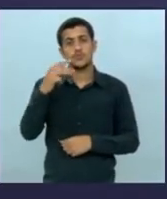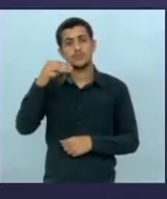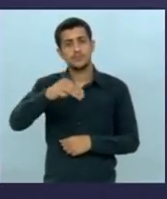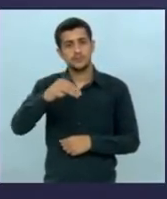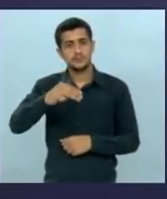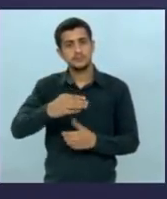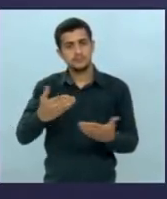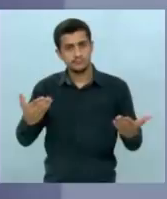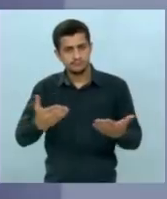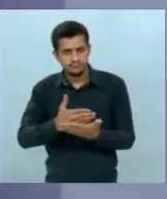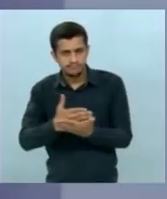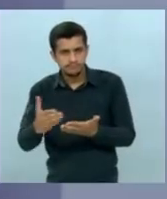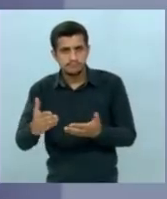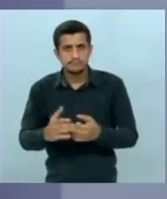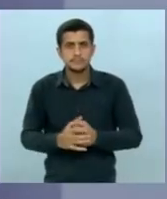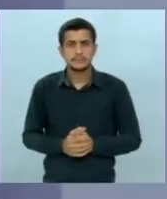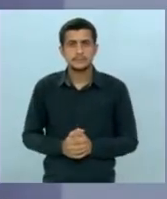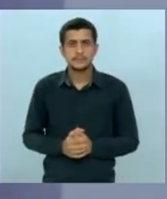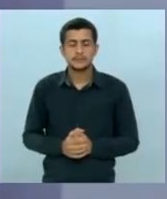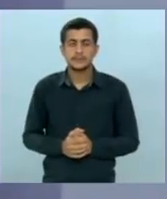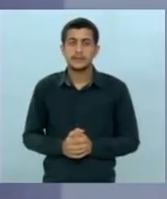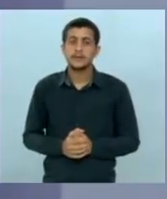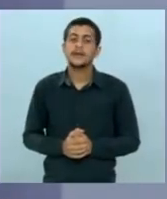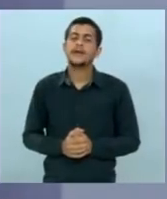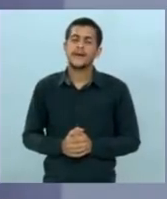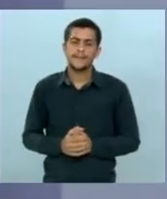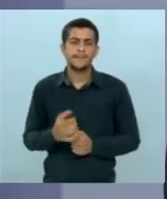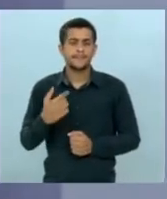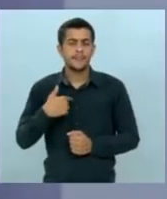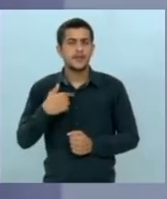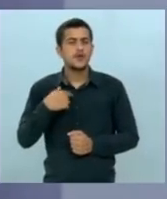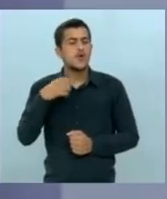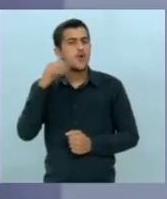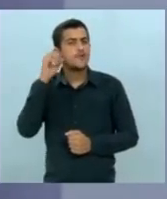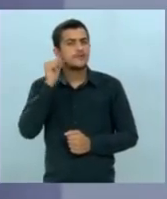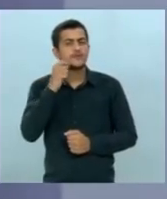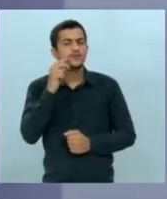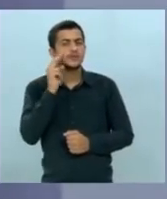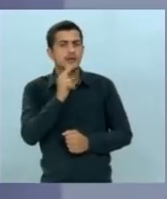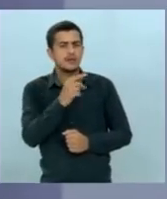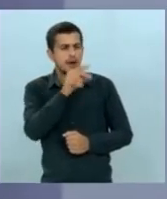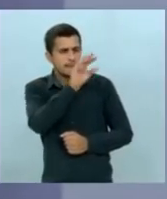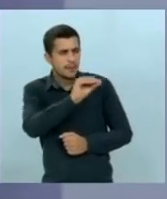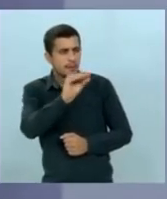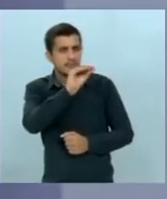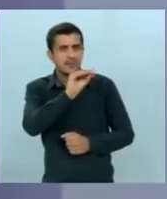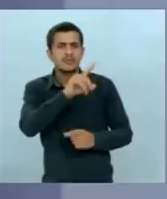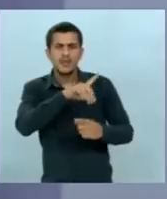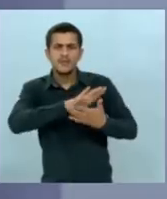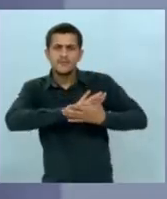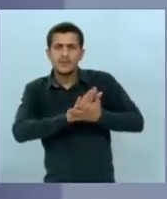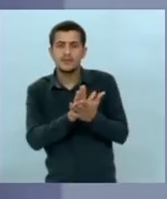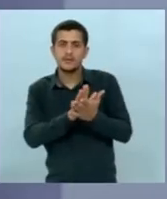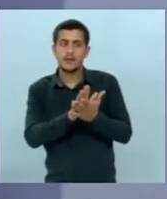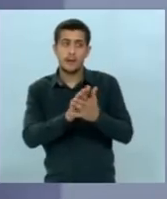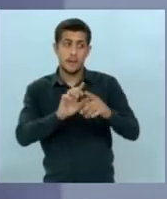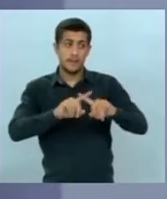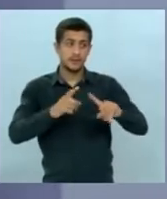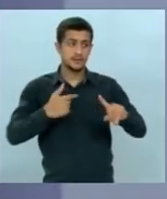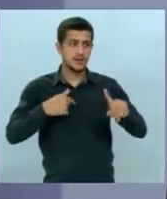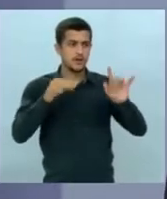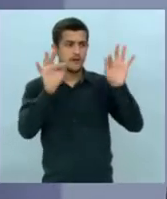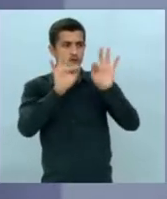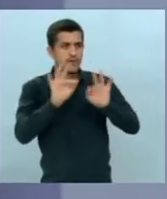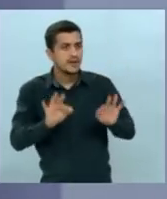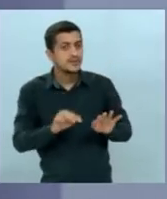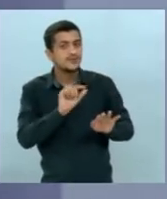minuto a partir de agora candidato eu ouvi da sua boca você dizendo que iria acabar e fico contente vendo que você